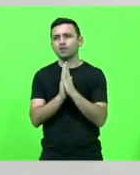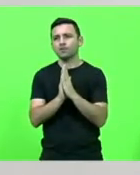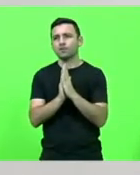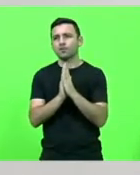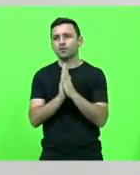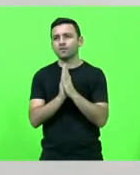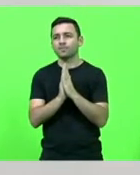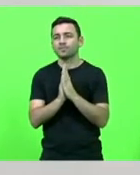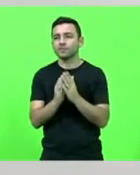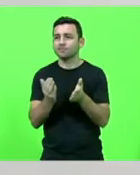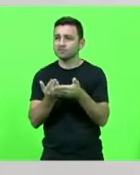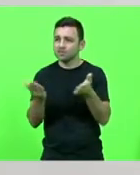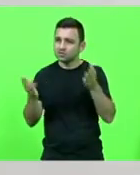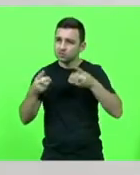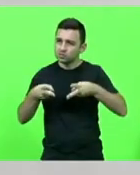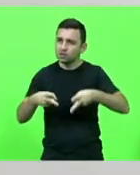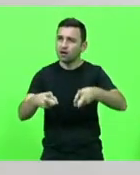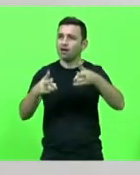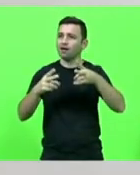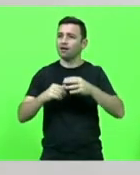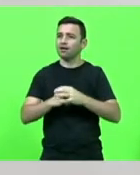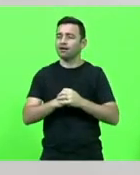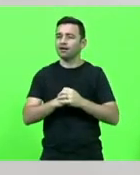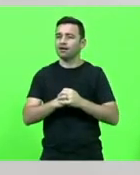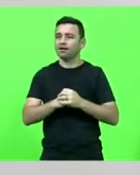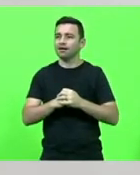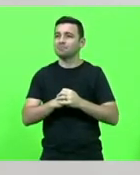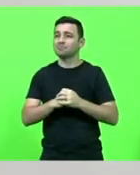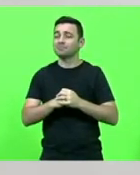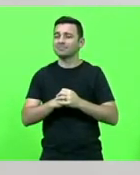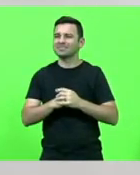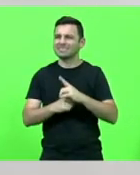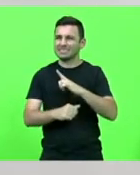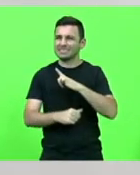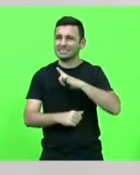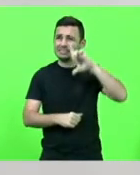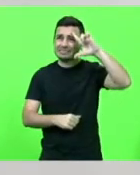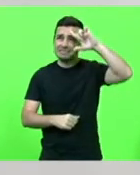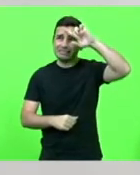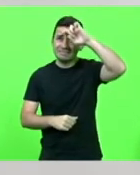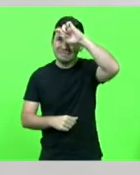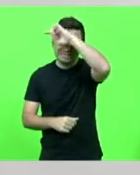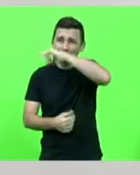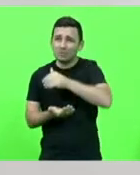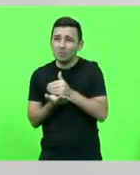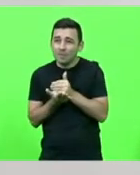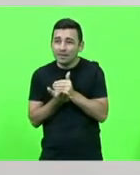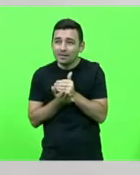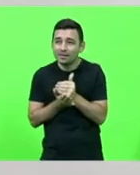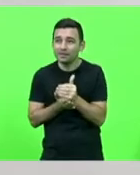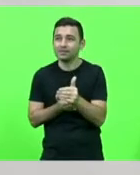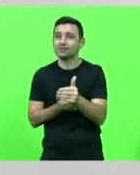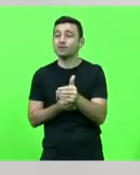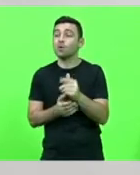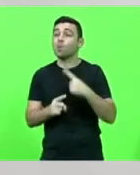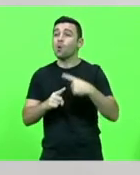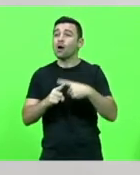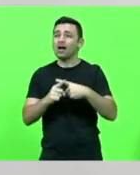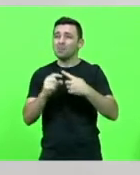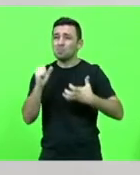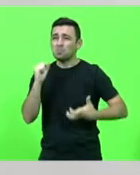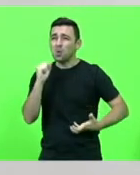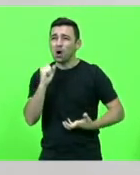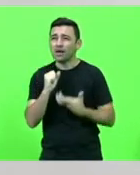dê essa continuidade tevemos uma dificuldade tremenda no início porque a burocracia para